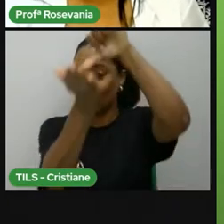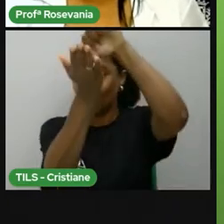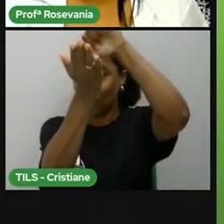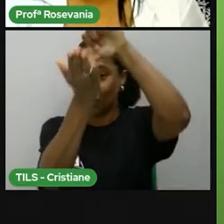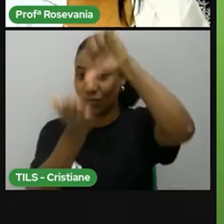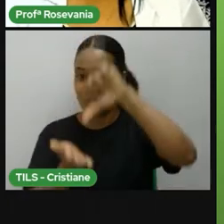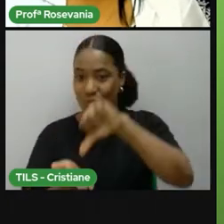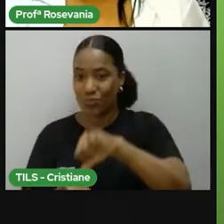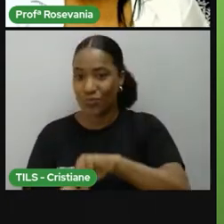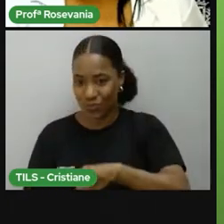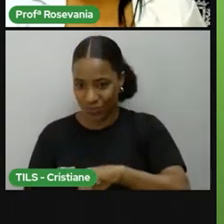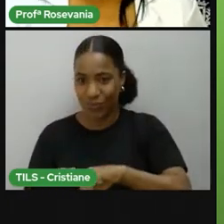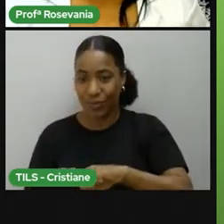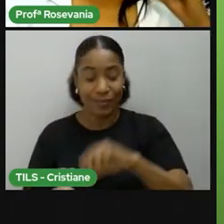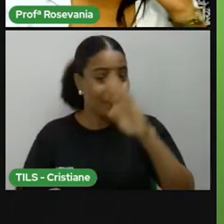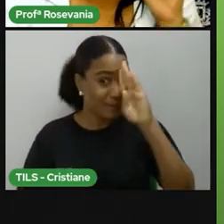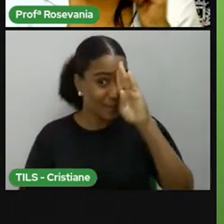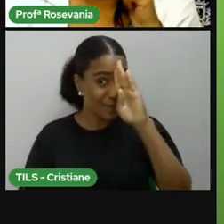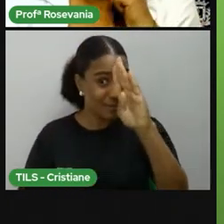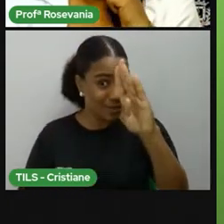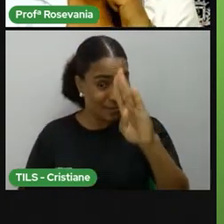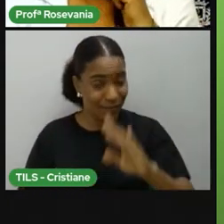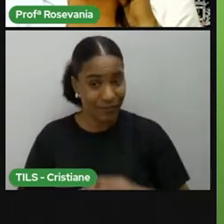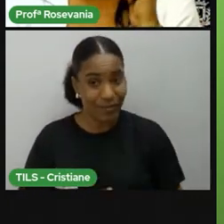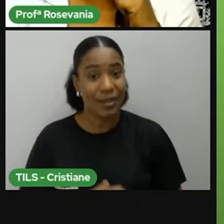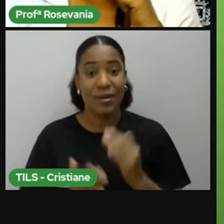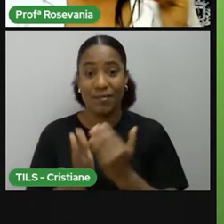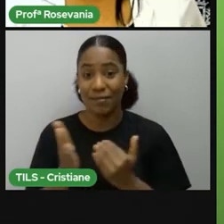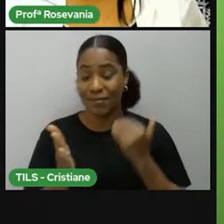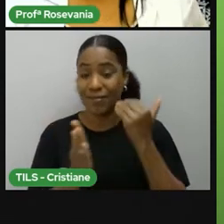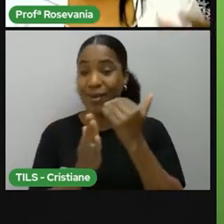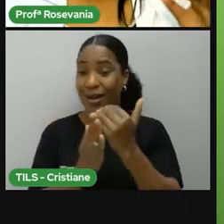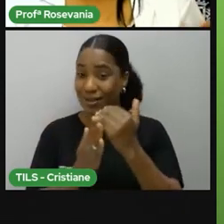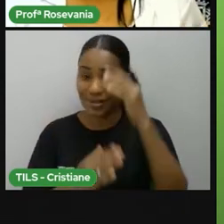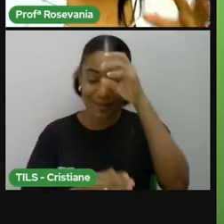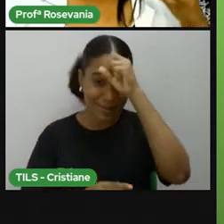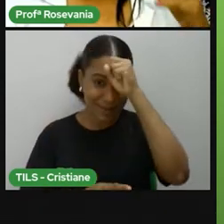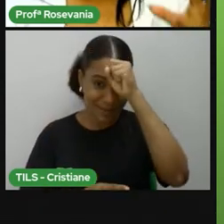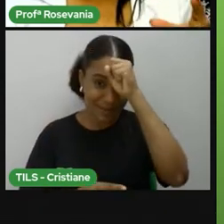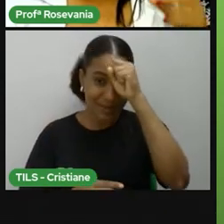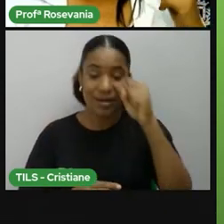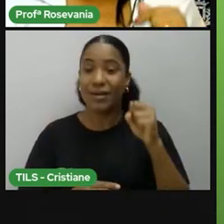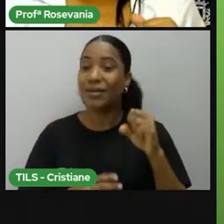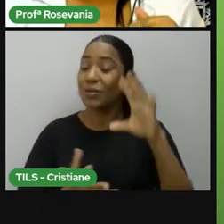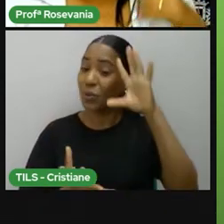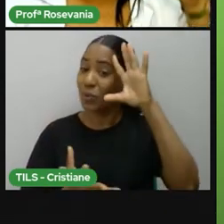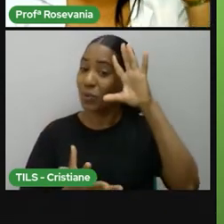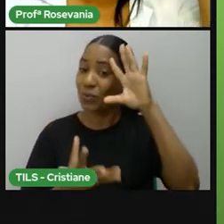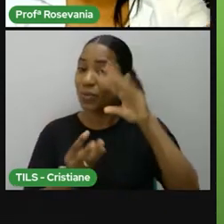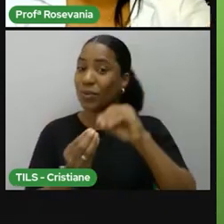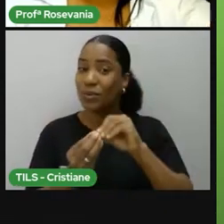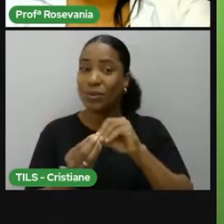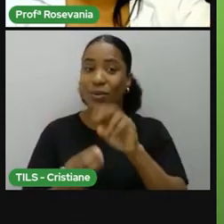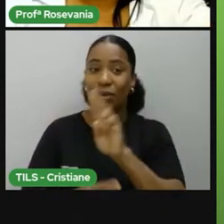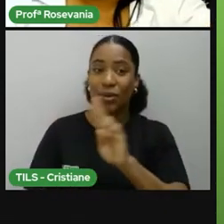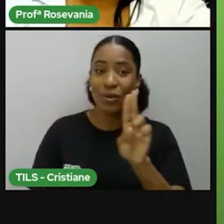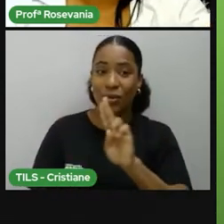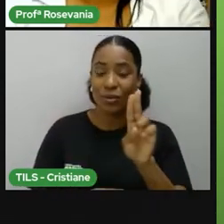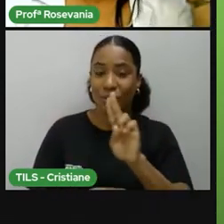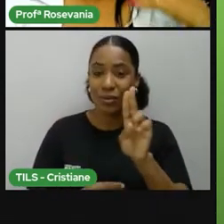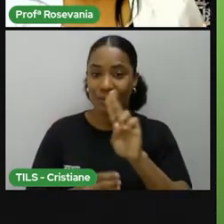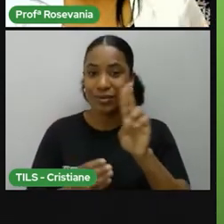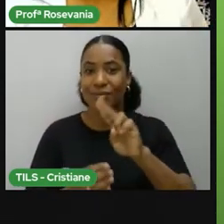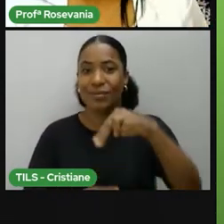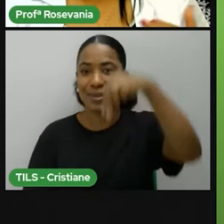e o Círculo Polar Antártico. Para vocês aprenderem maior, melhor, vocês vão entender que os nomes menores sempre ficam no Hemisfério